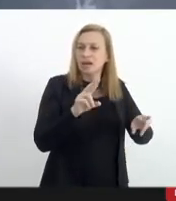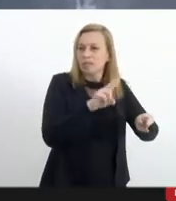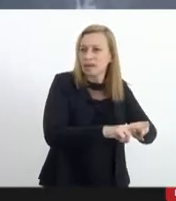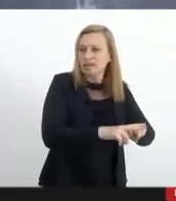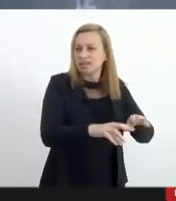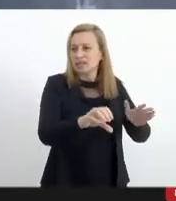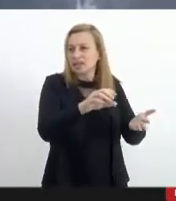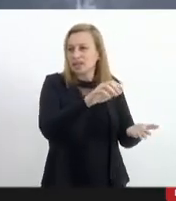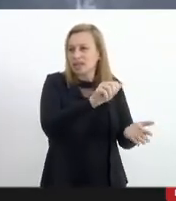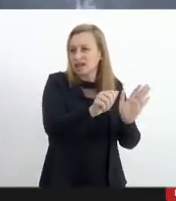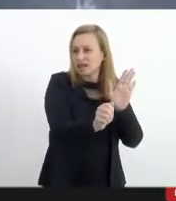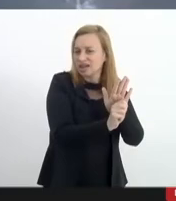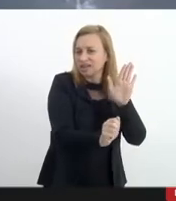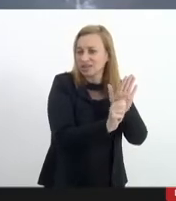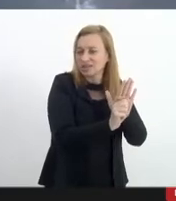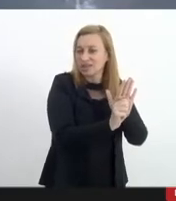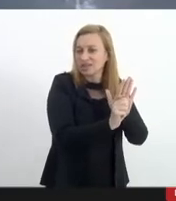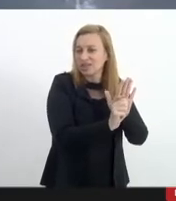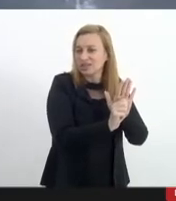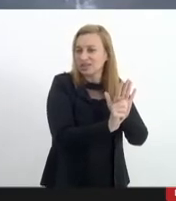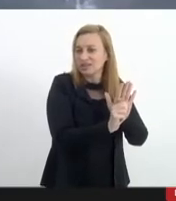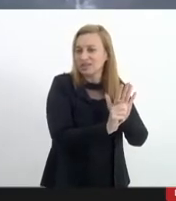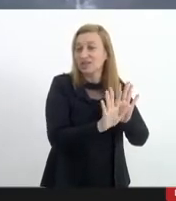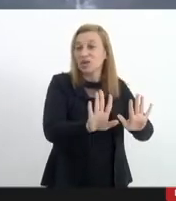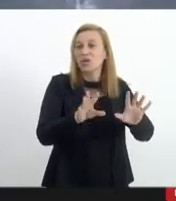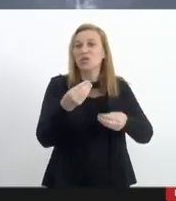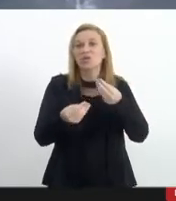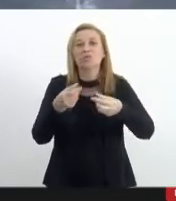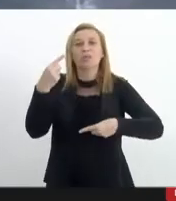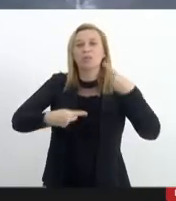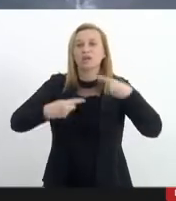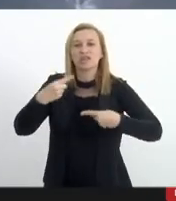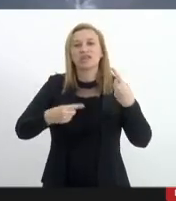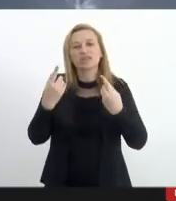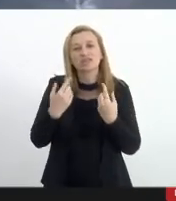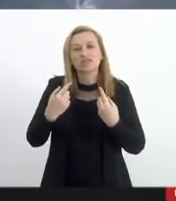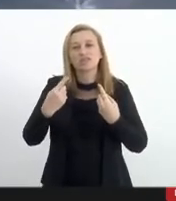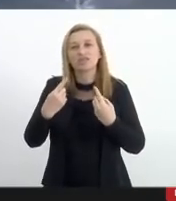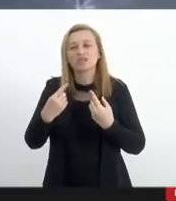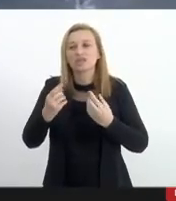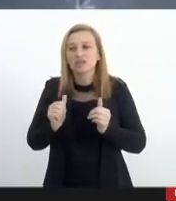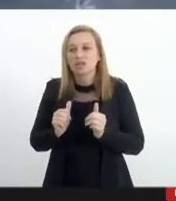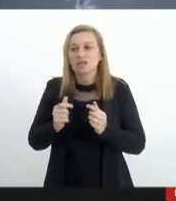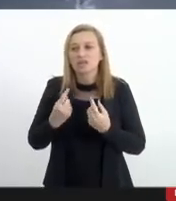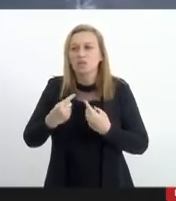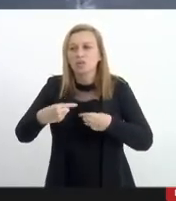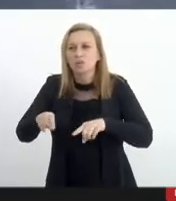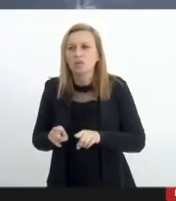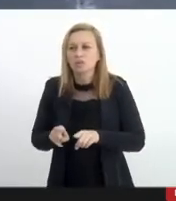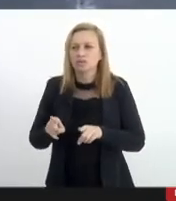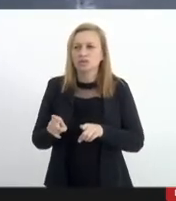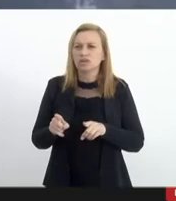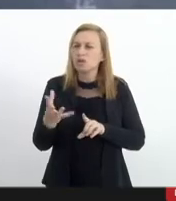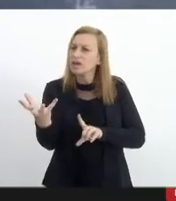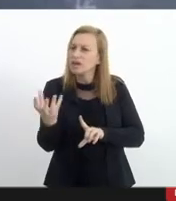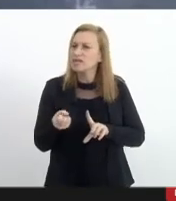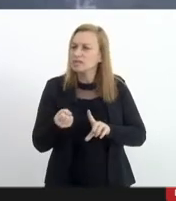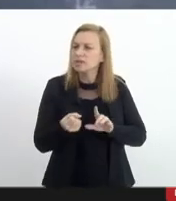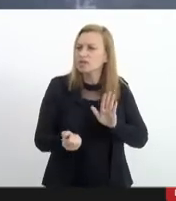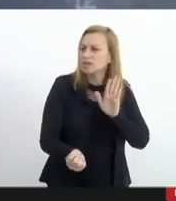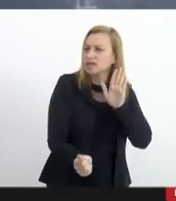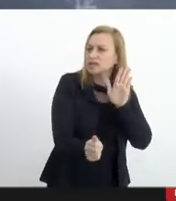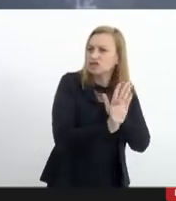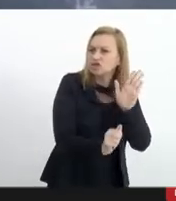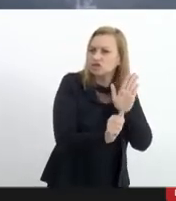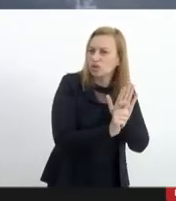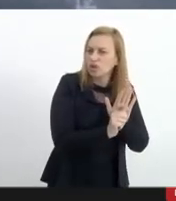armas qual o desafio para implementar uma política mesmo de enfrentamento há o recebimento dessas drogas